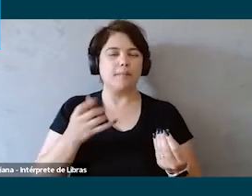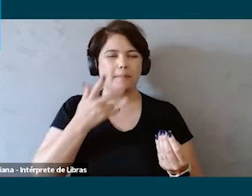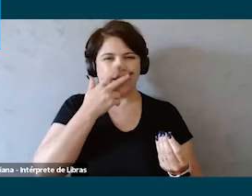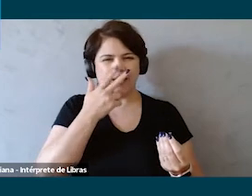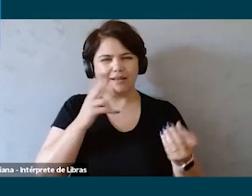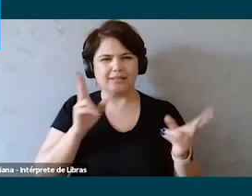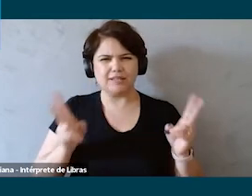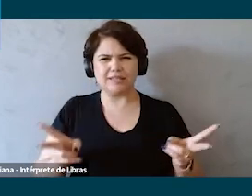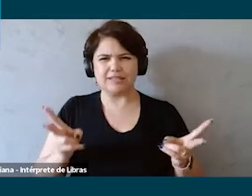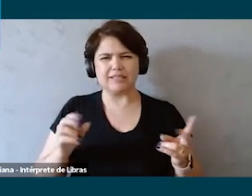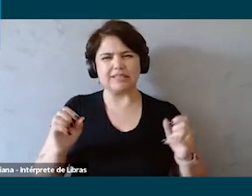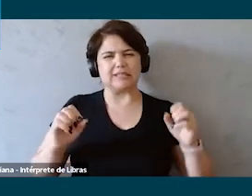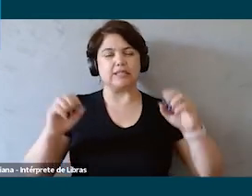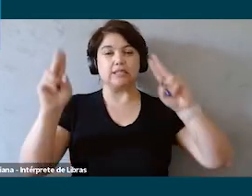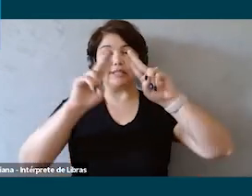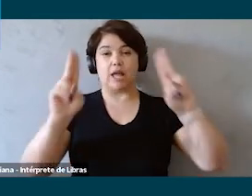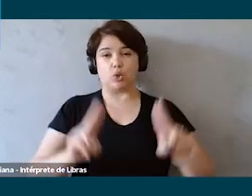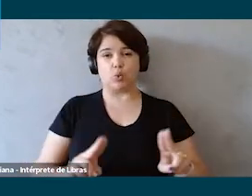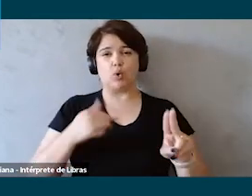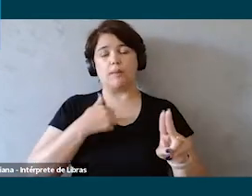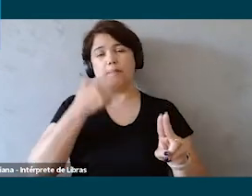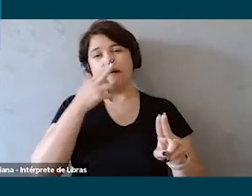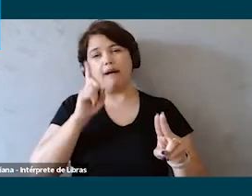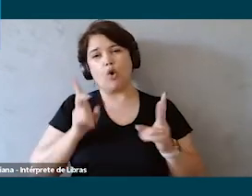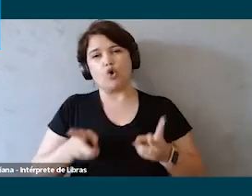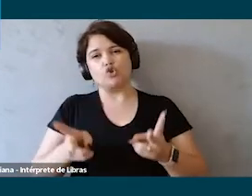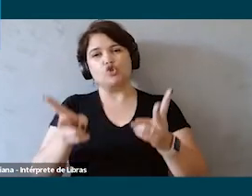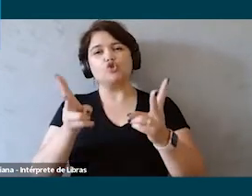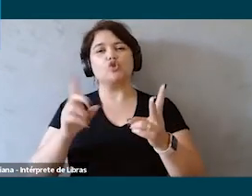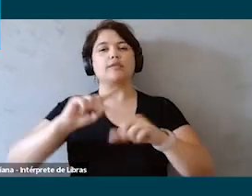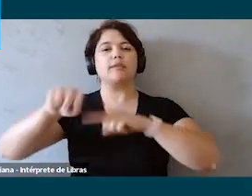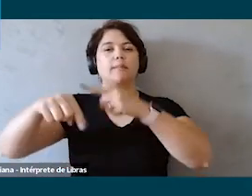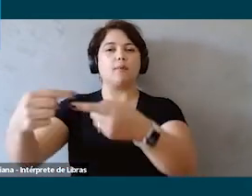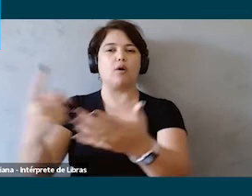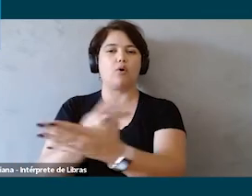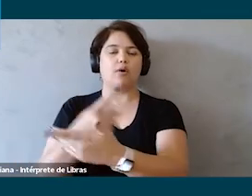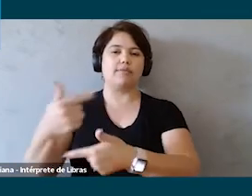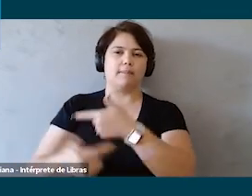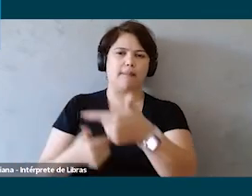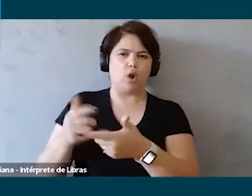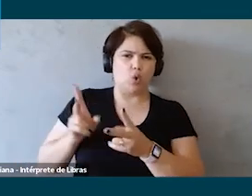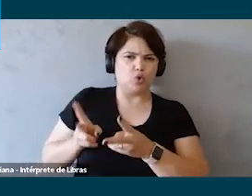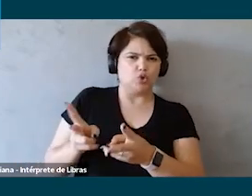pareceram se foi adotado pela Natura como um processo contínuo posteriormente a esse trabalho